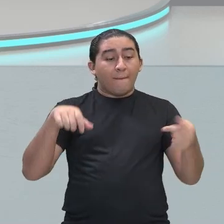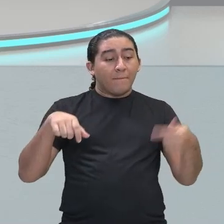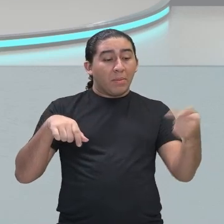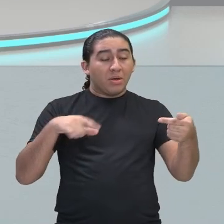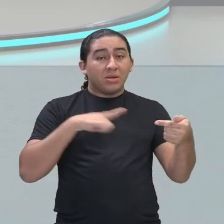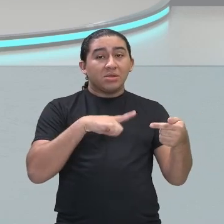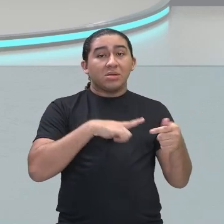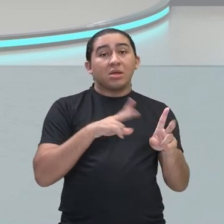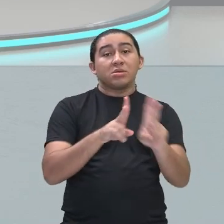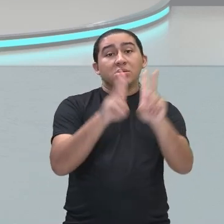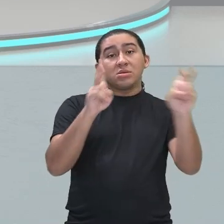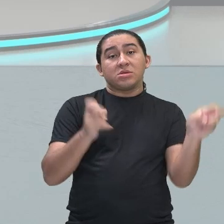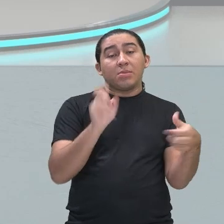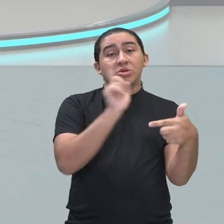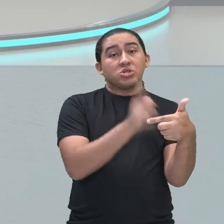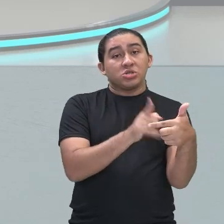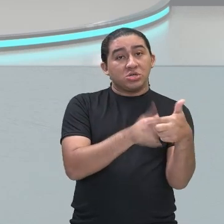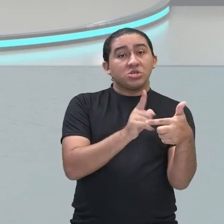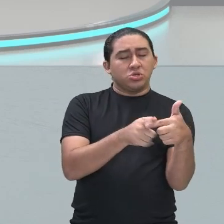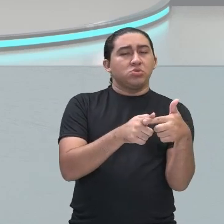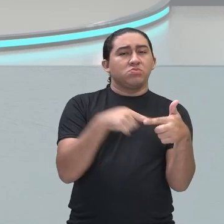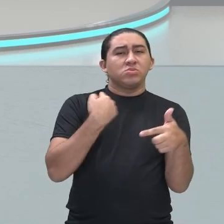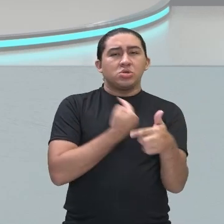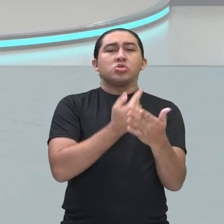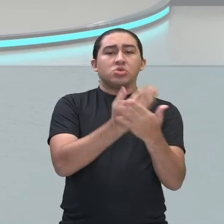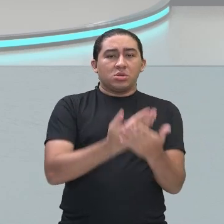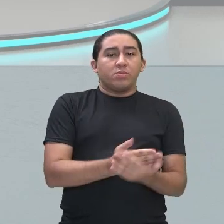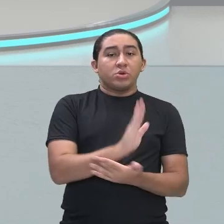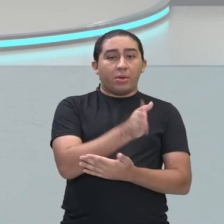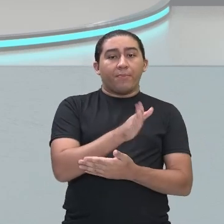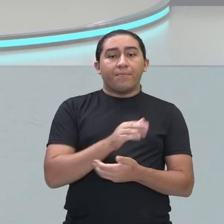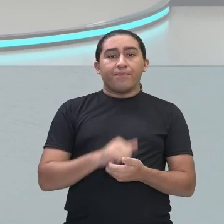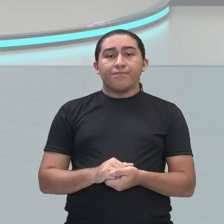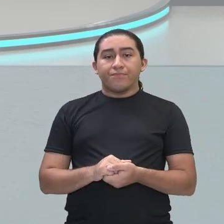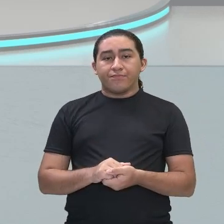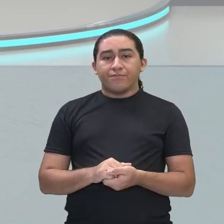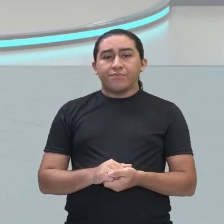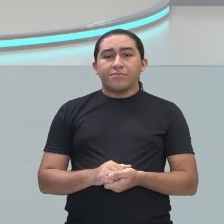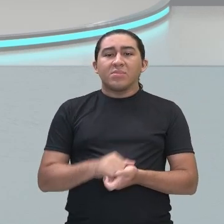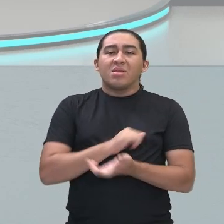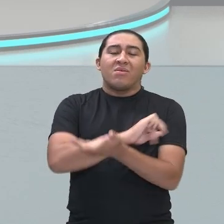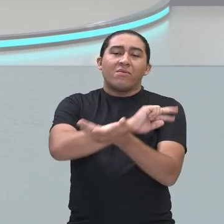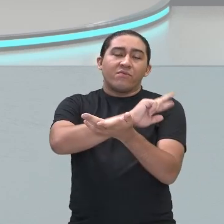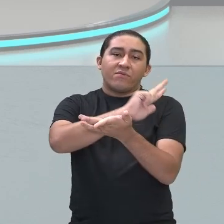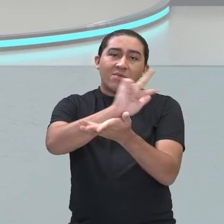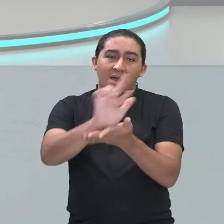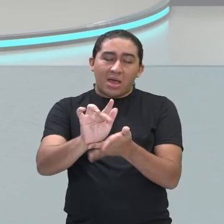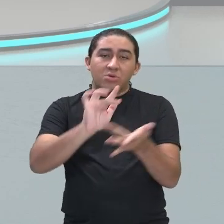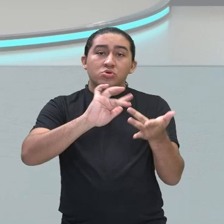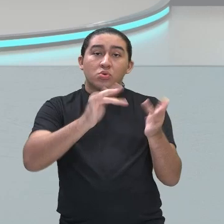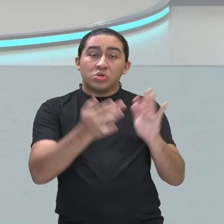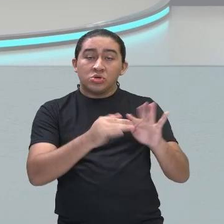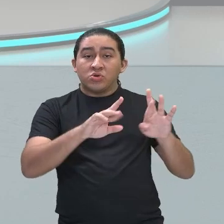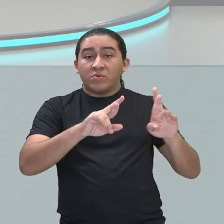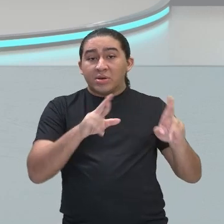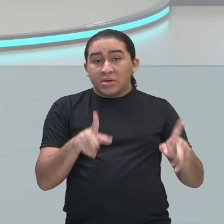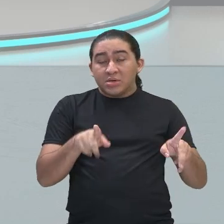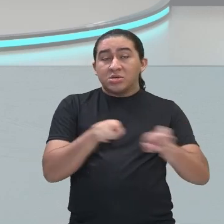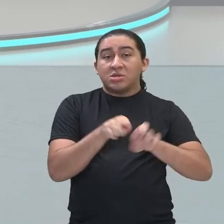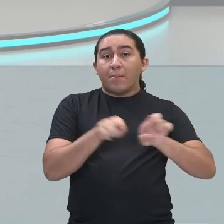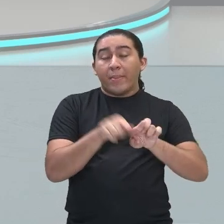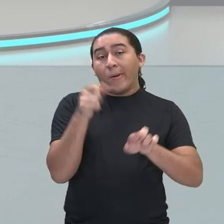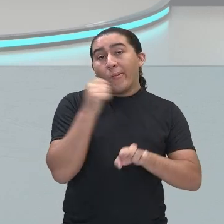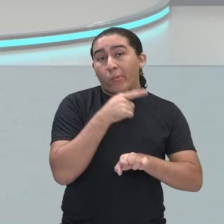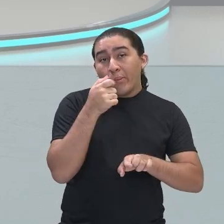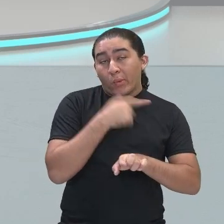satíricos. Nós já estudamos também o que é isso, né? Permeada de erotismo e humor profano.